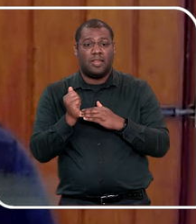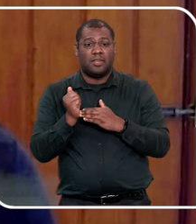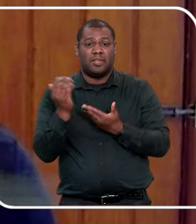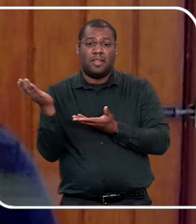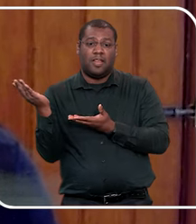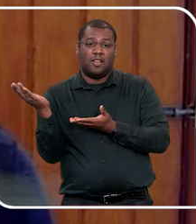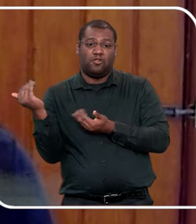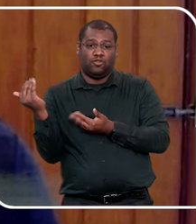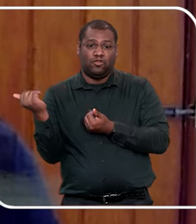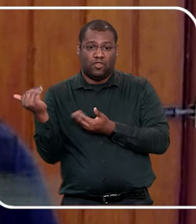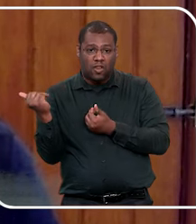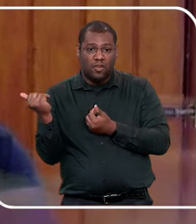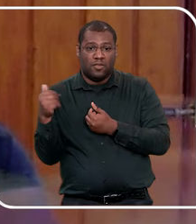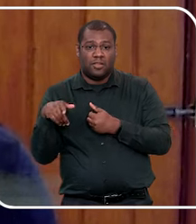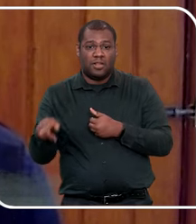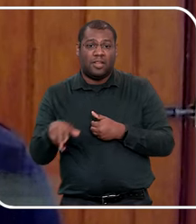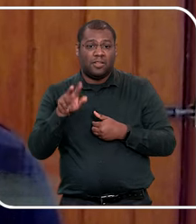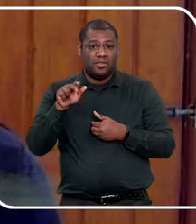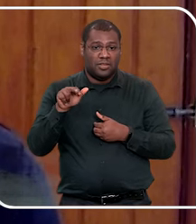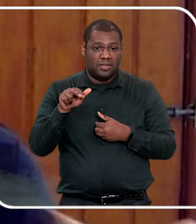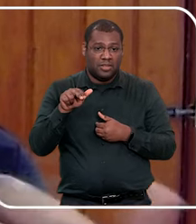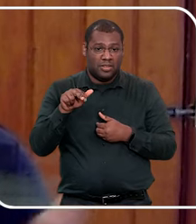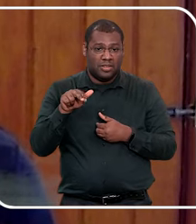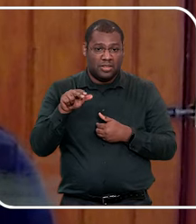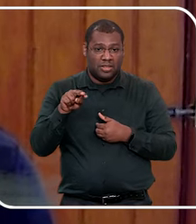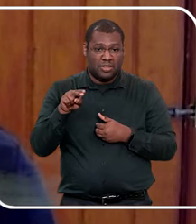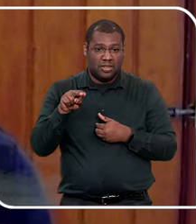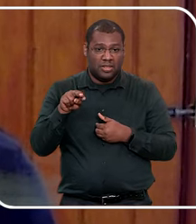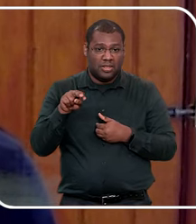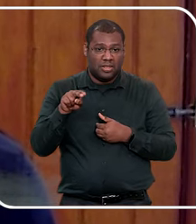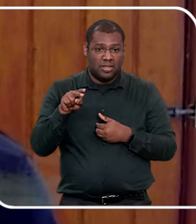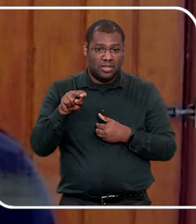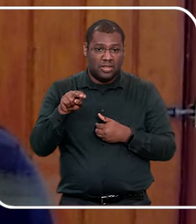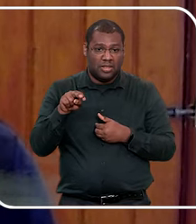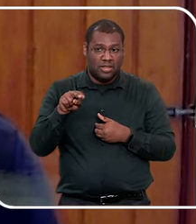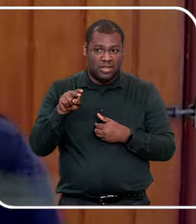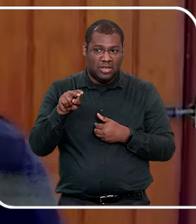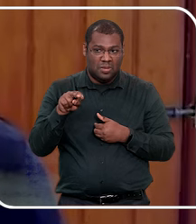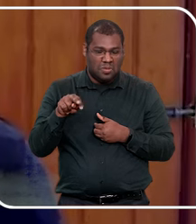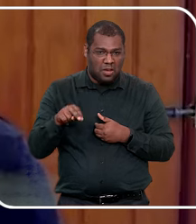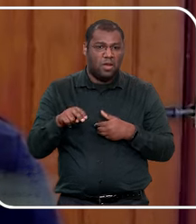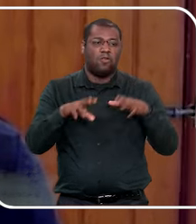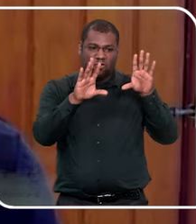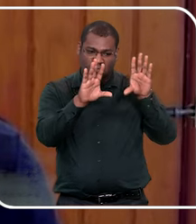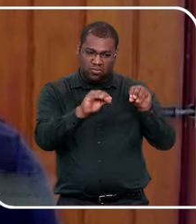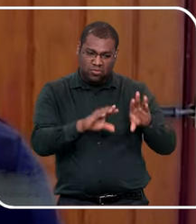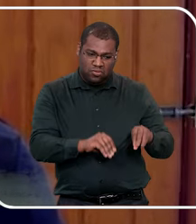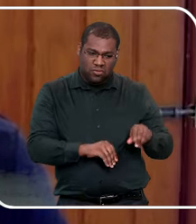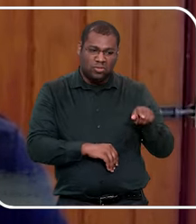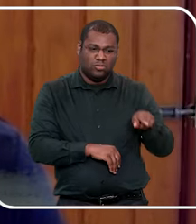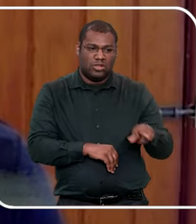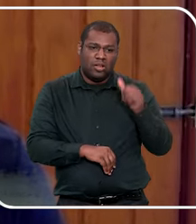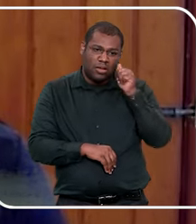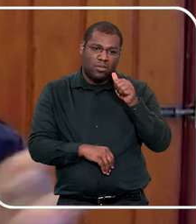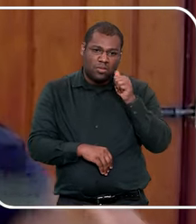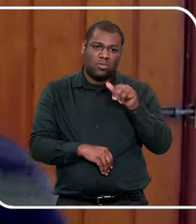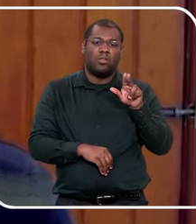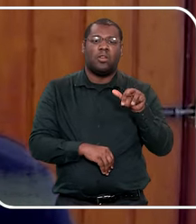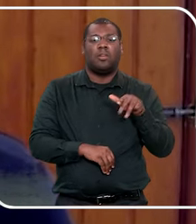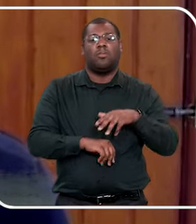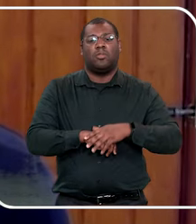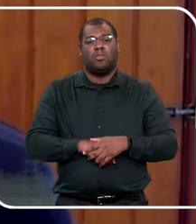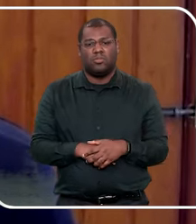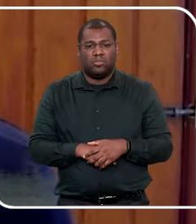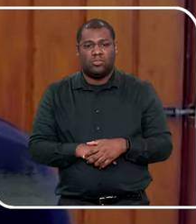o momento que, que ele achou que ela estava pronta, para ter mesmo a conjunção carnal, então a criança nunca é